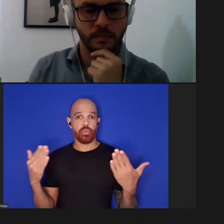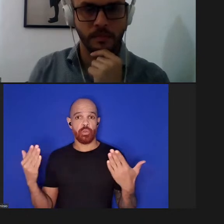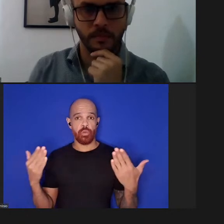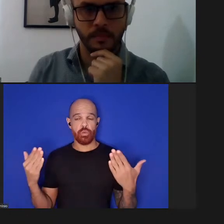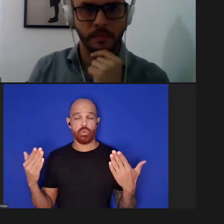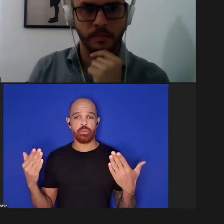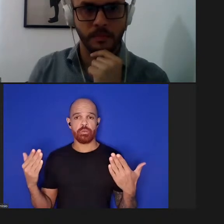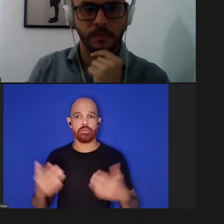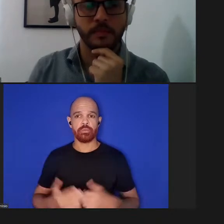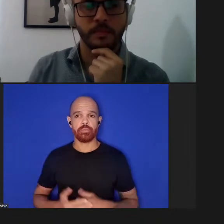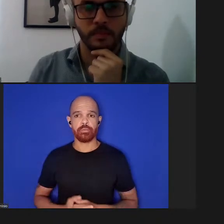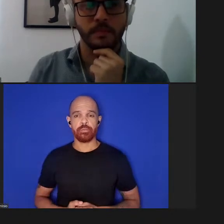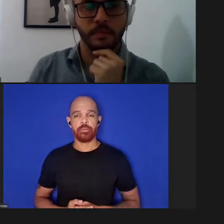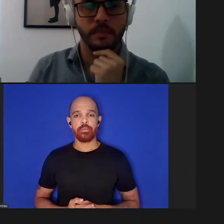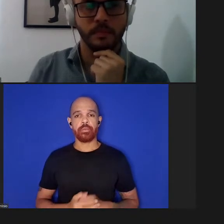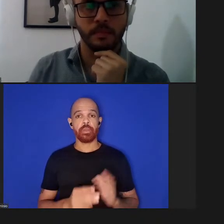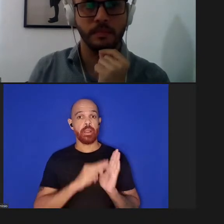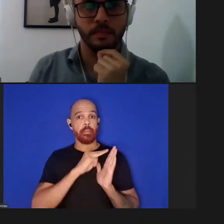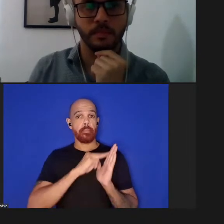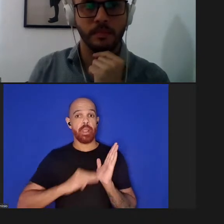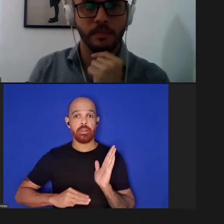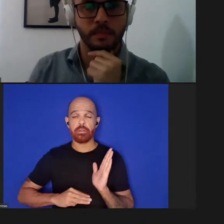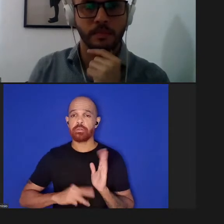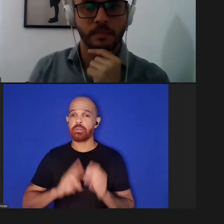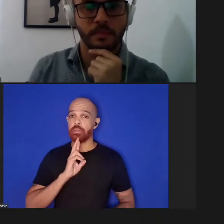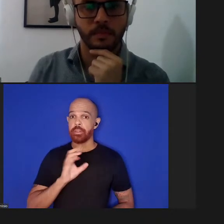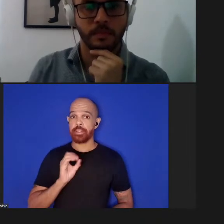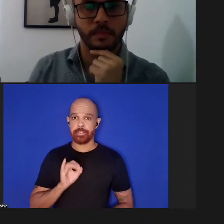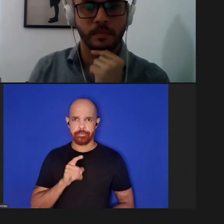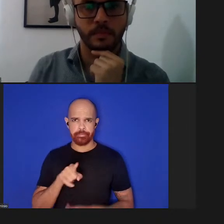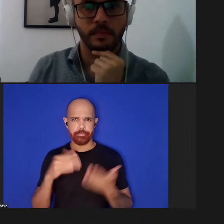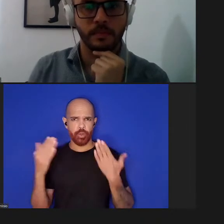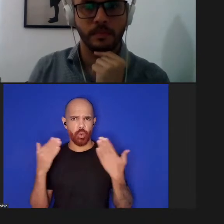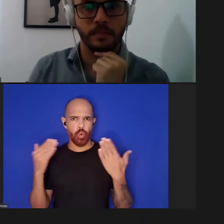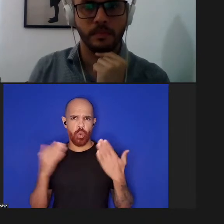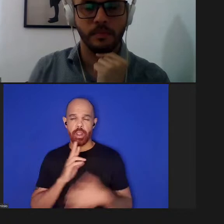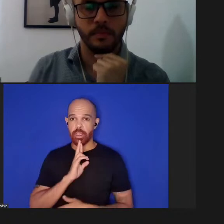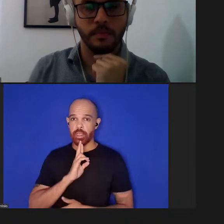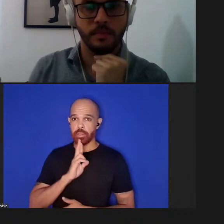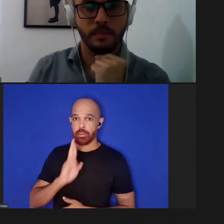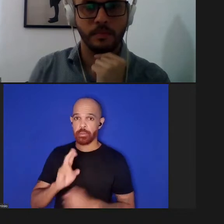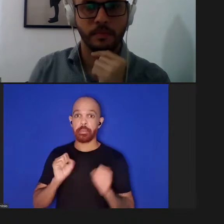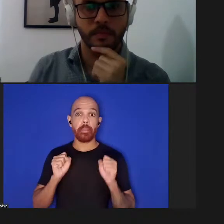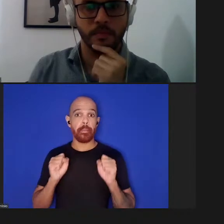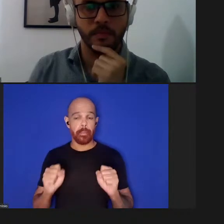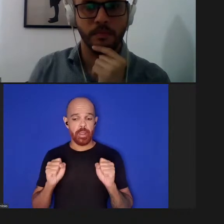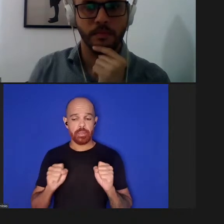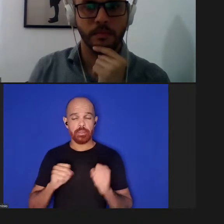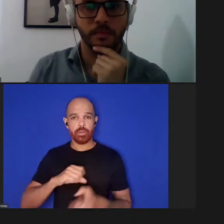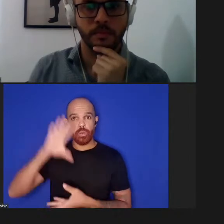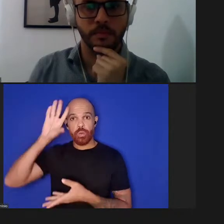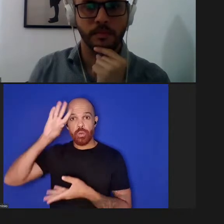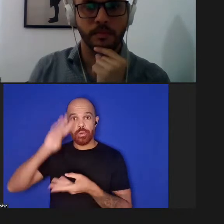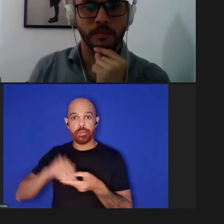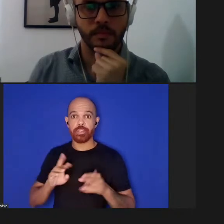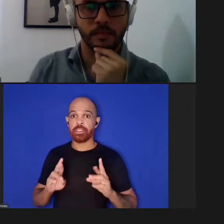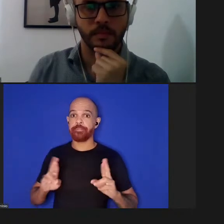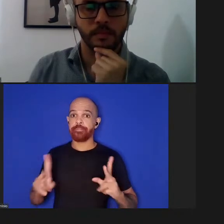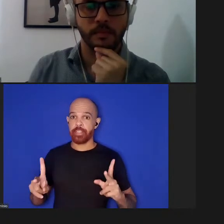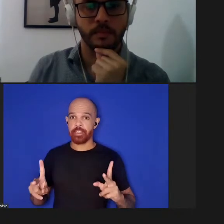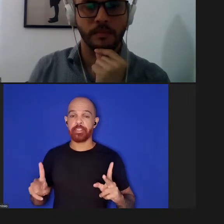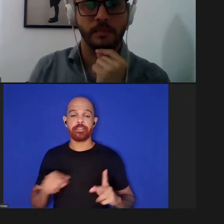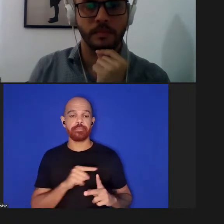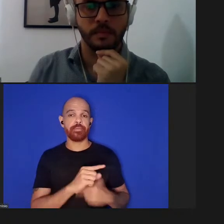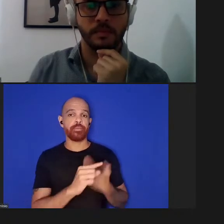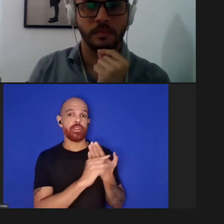a metodologia dos resultados se você olhar os resultados você pode chegar a uma conclusão diferente da conclusão a que os autores